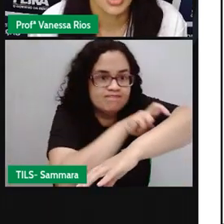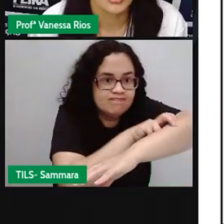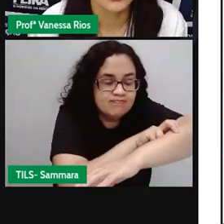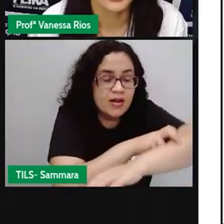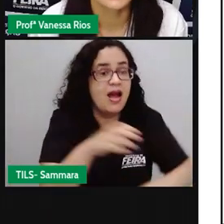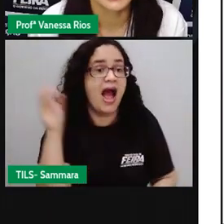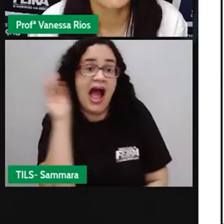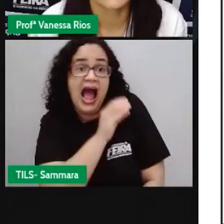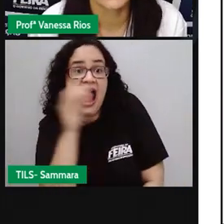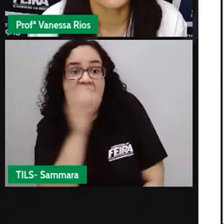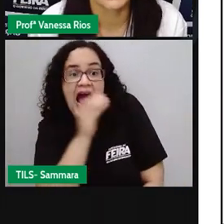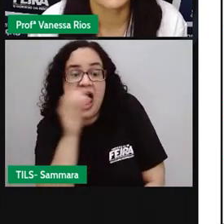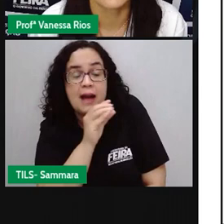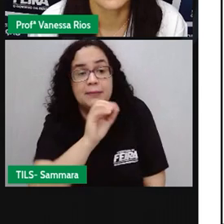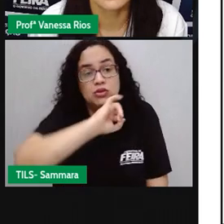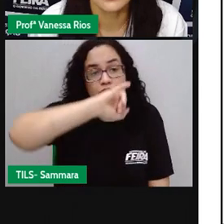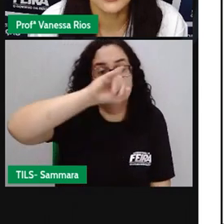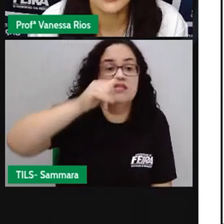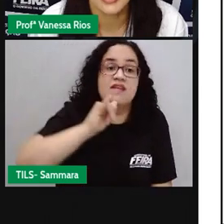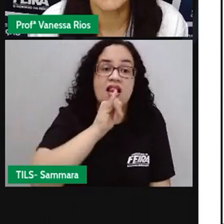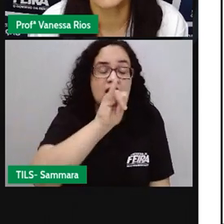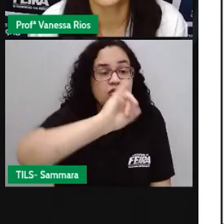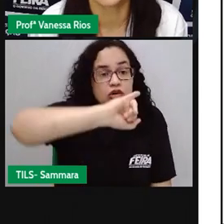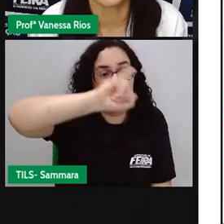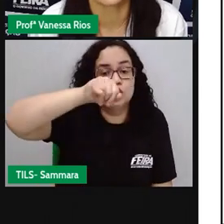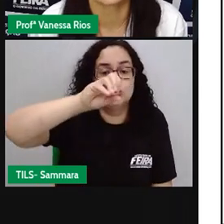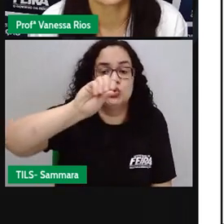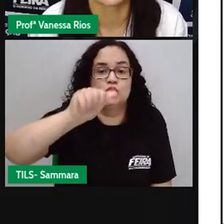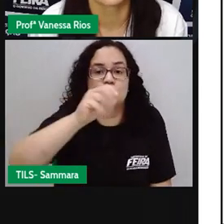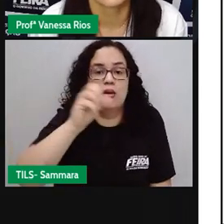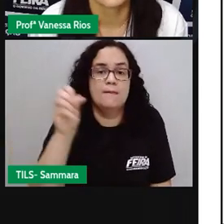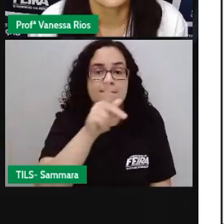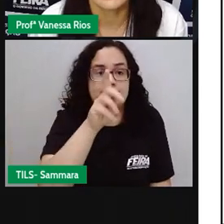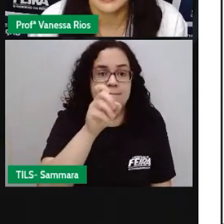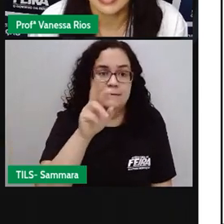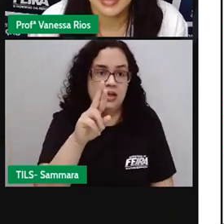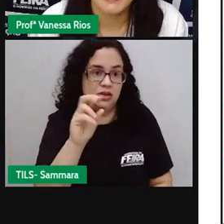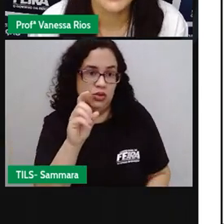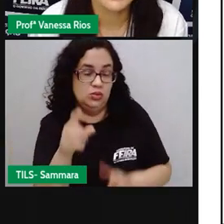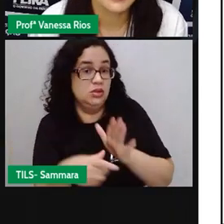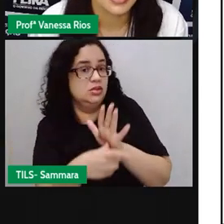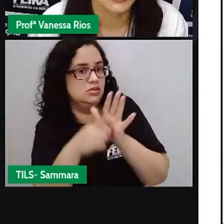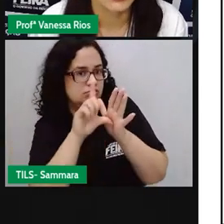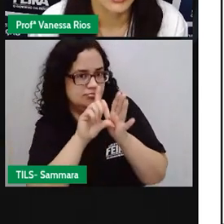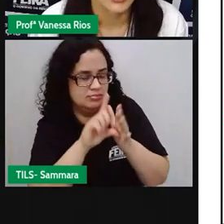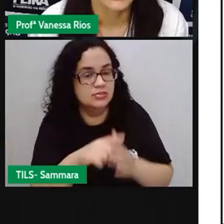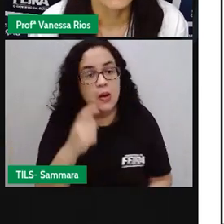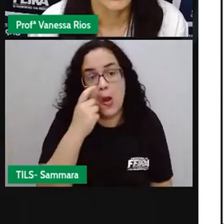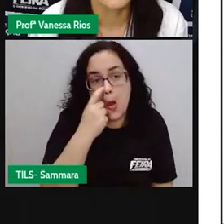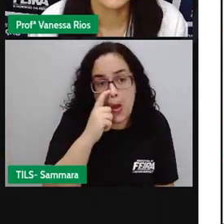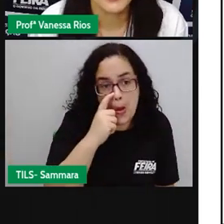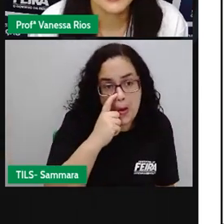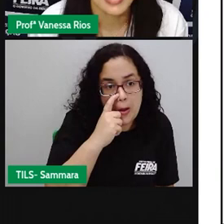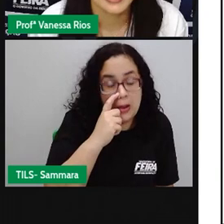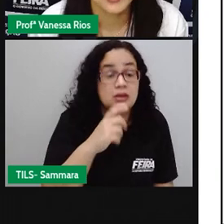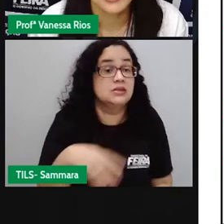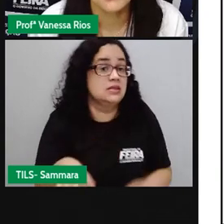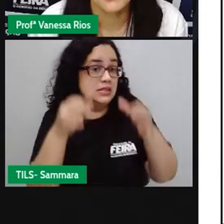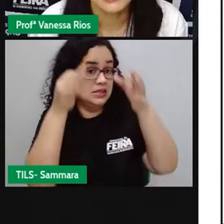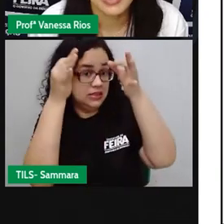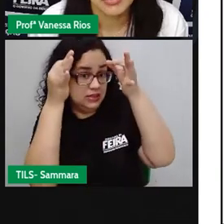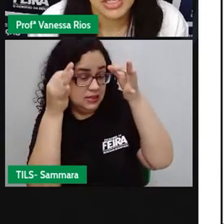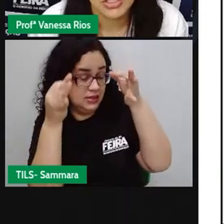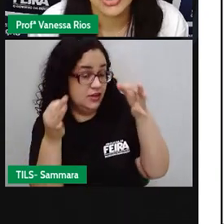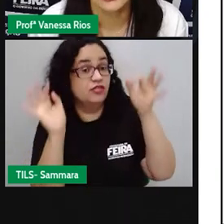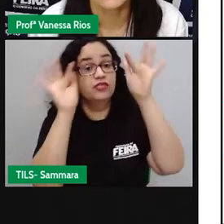Vamos logo, gritava o João Pedro, antes que a bruxa apareça. E ela apareceu. No momento exato